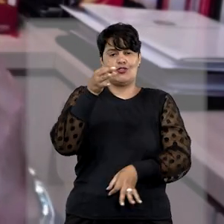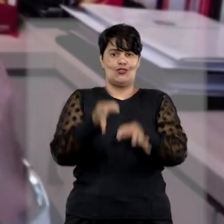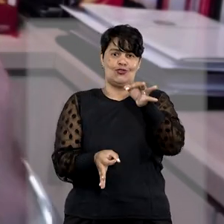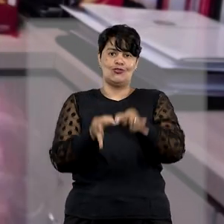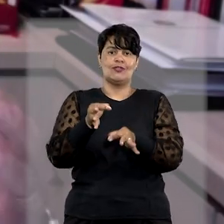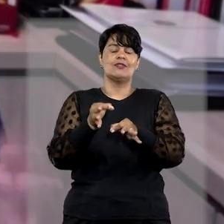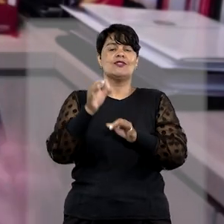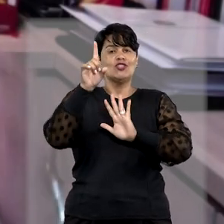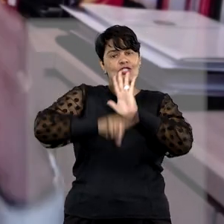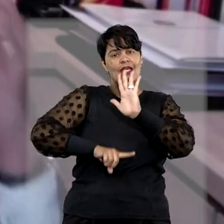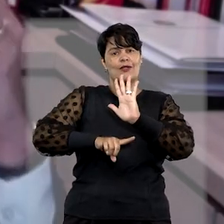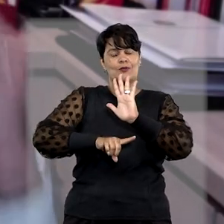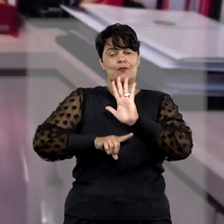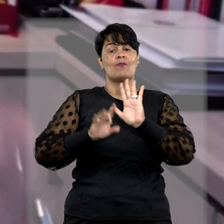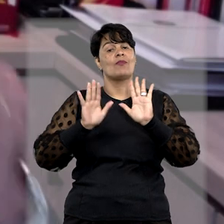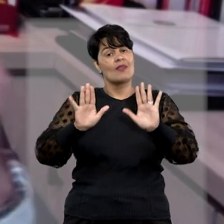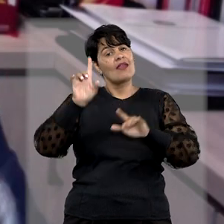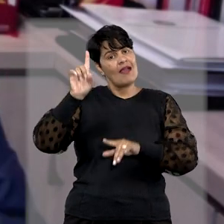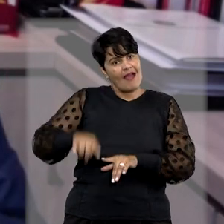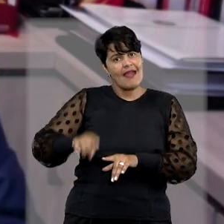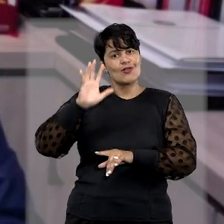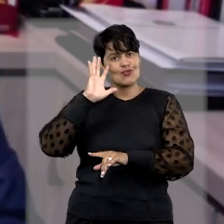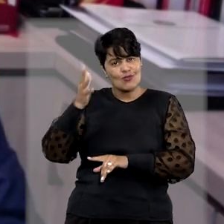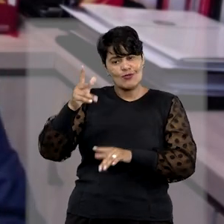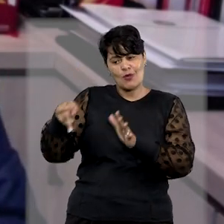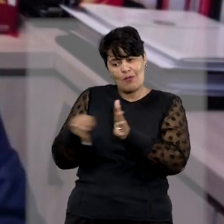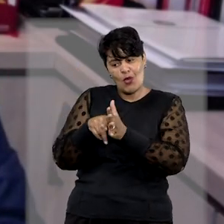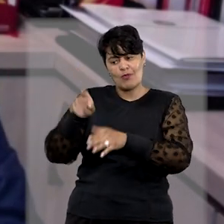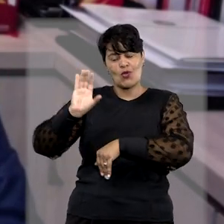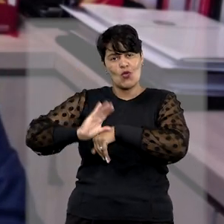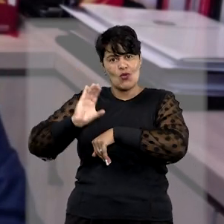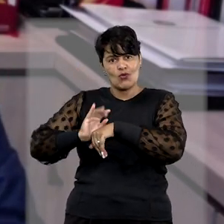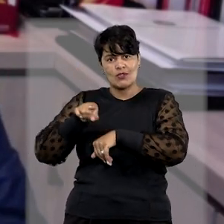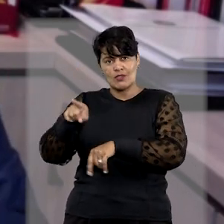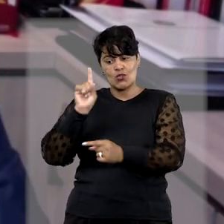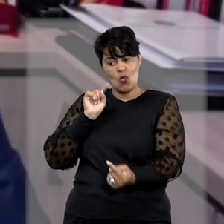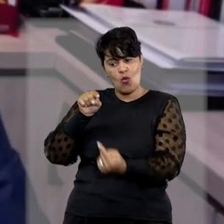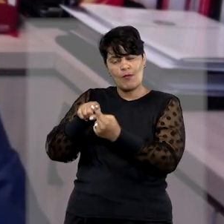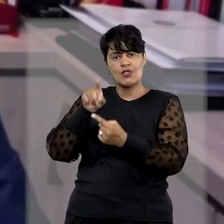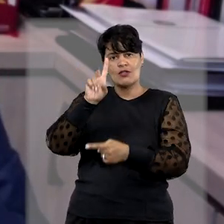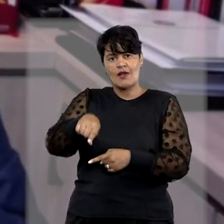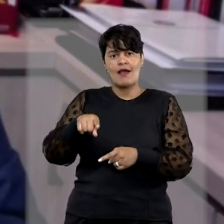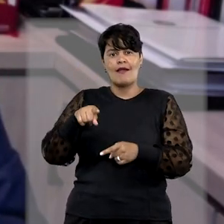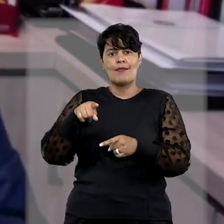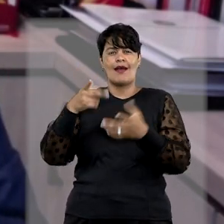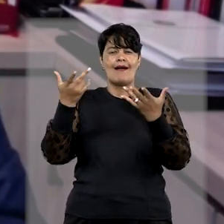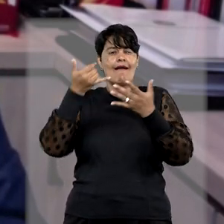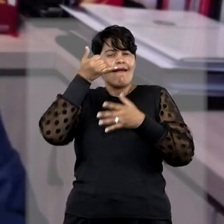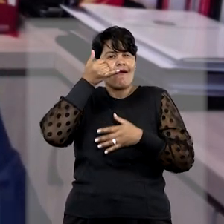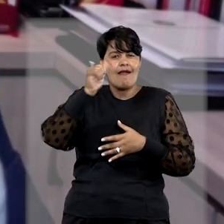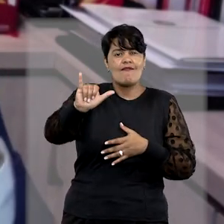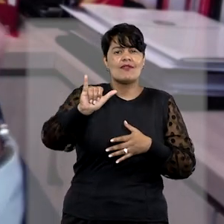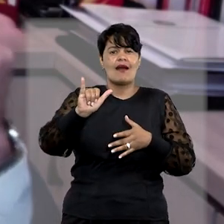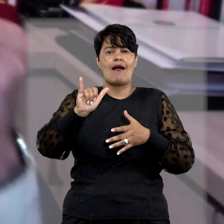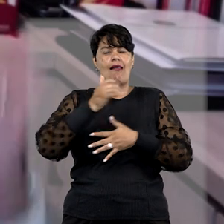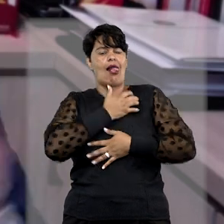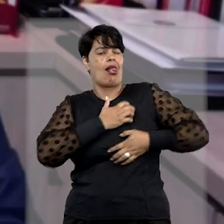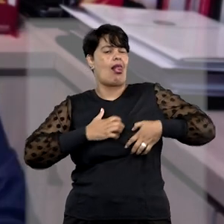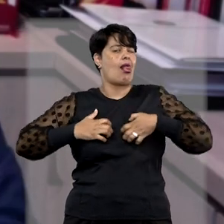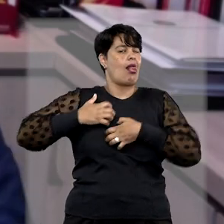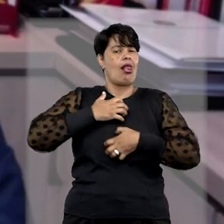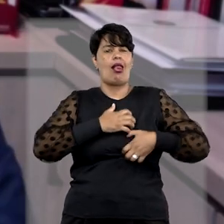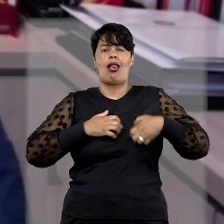um recurso. Ele é um remédio constitucional que serve para a contenção de um